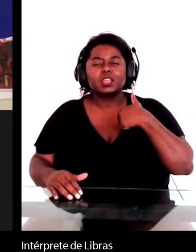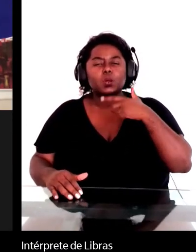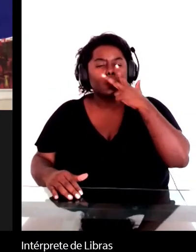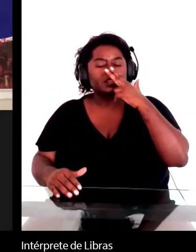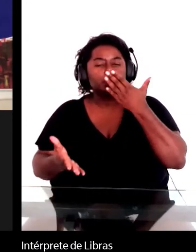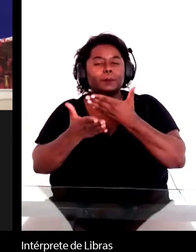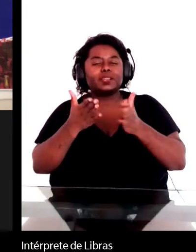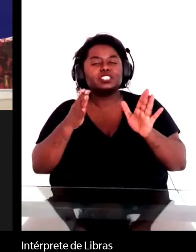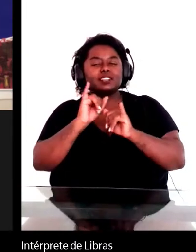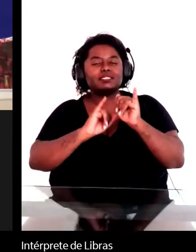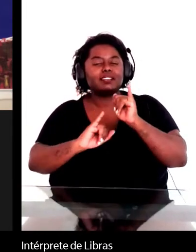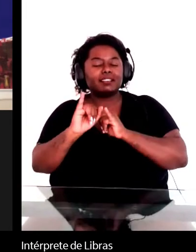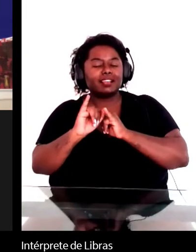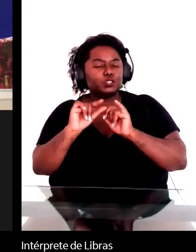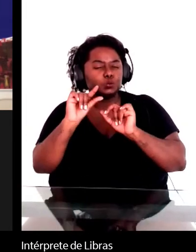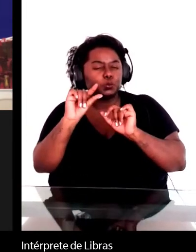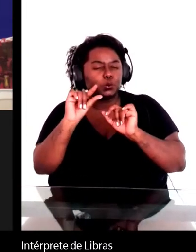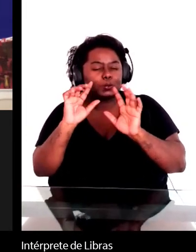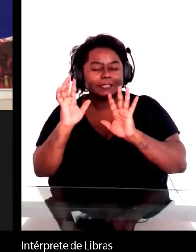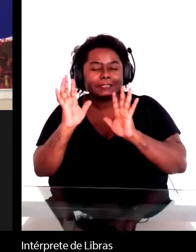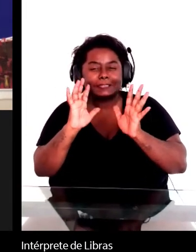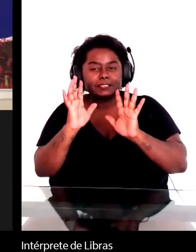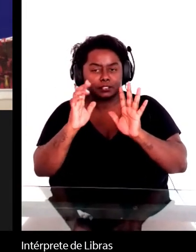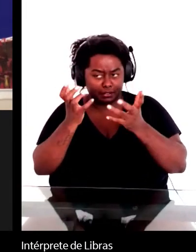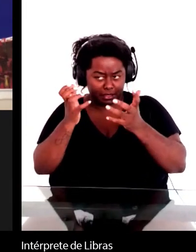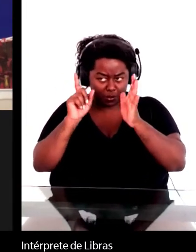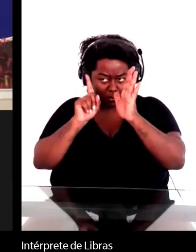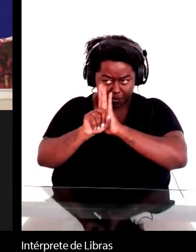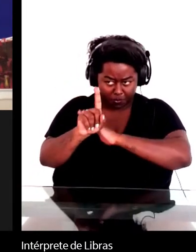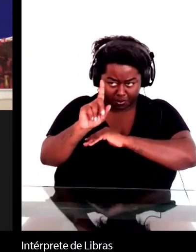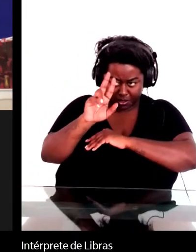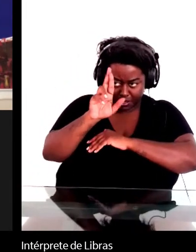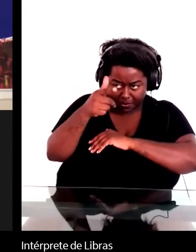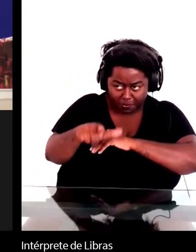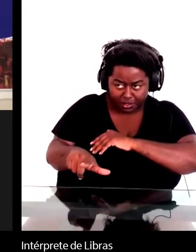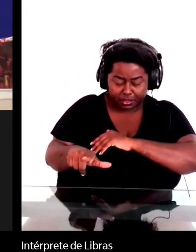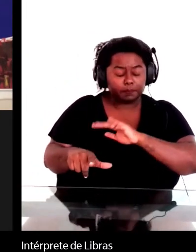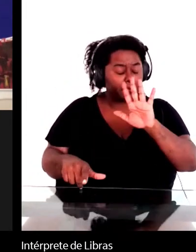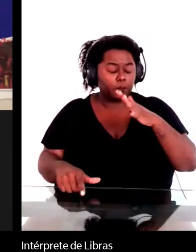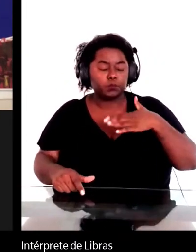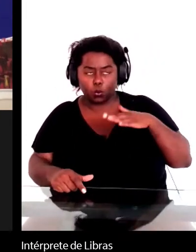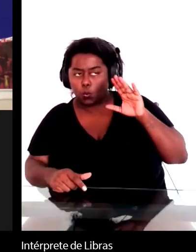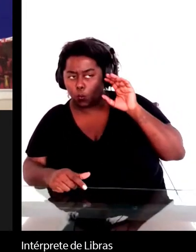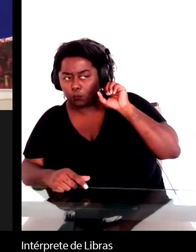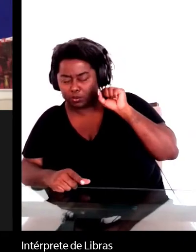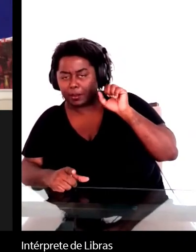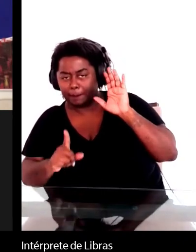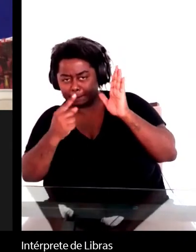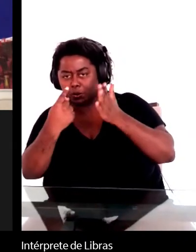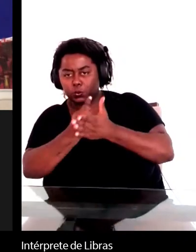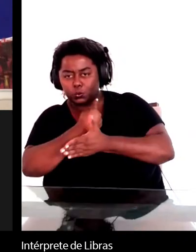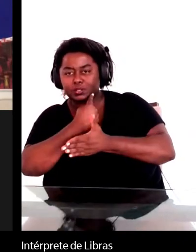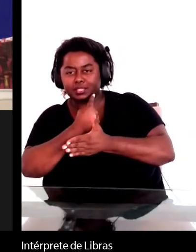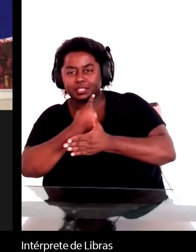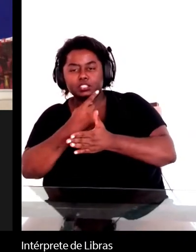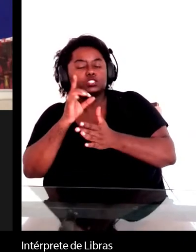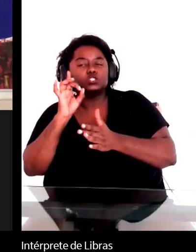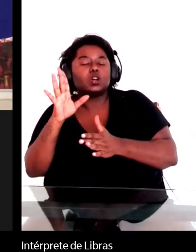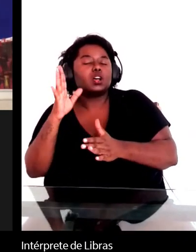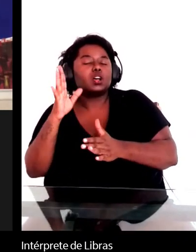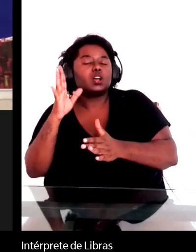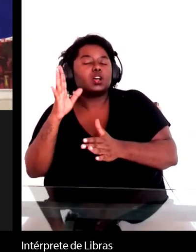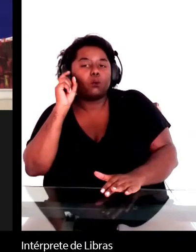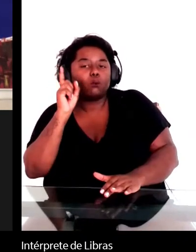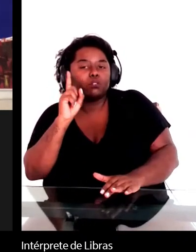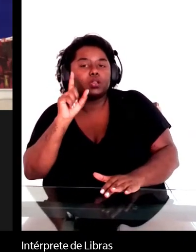conexão quer que eu repito a pergunta da professora eu ouvi a pergunta eu só não ouvia